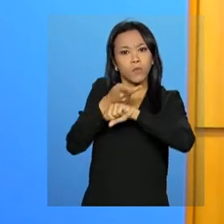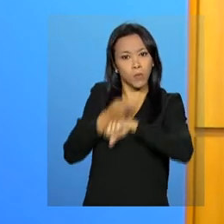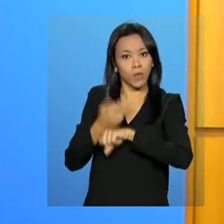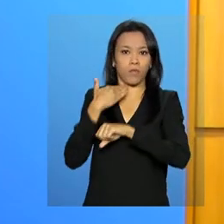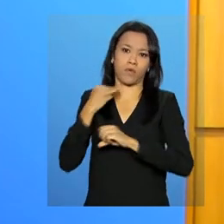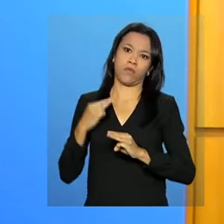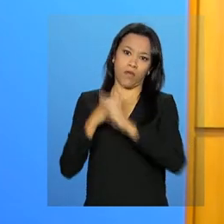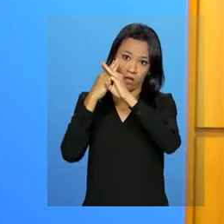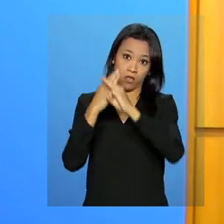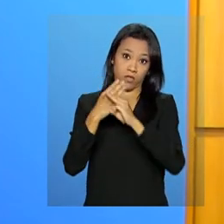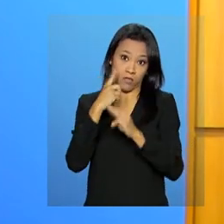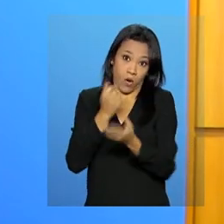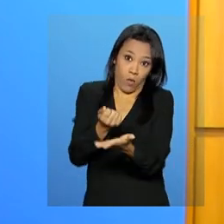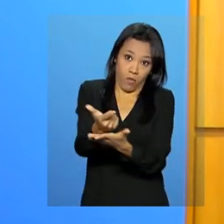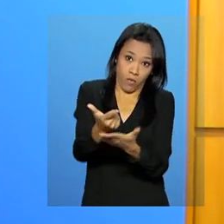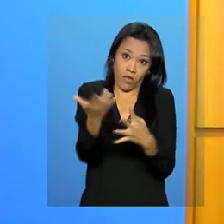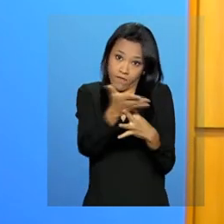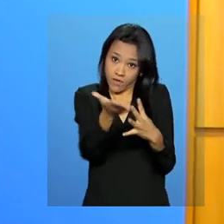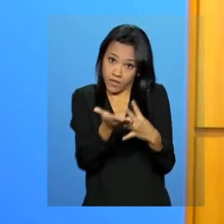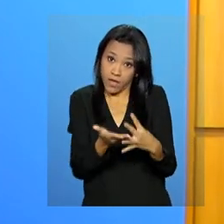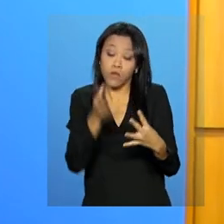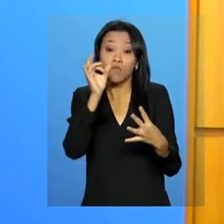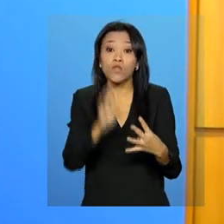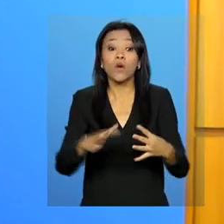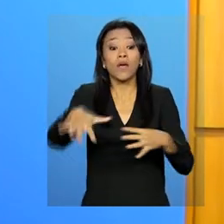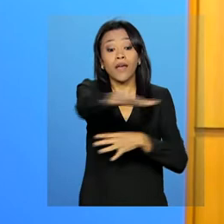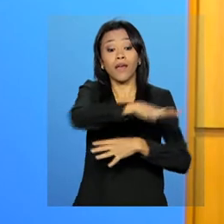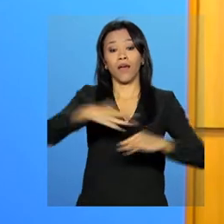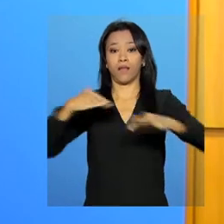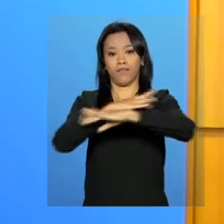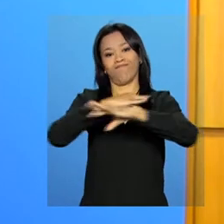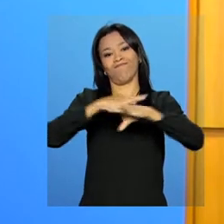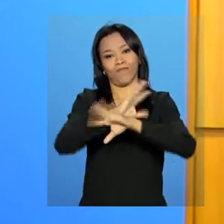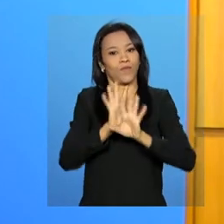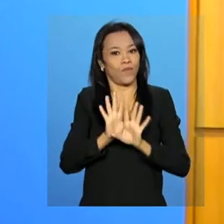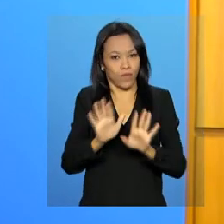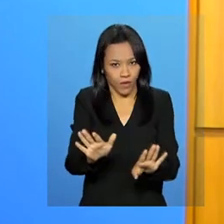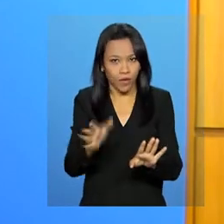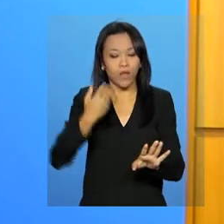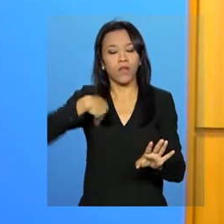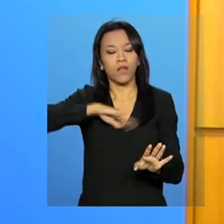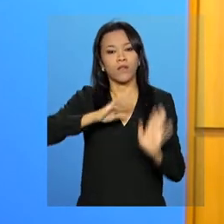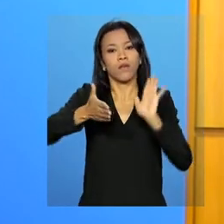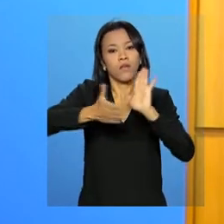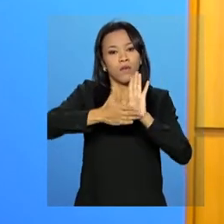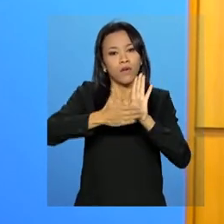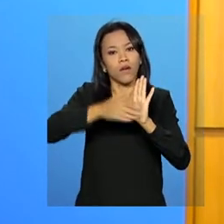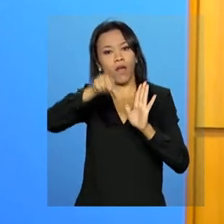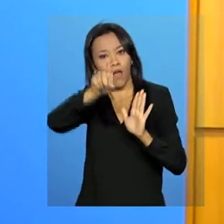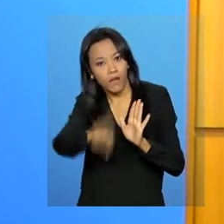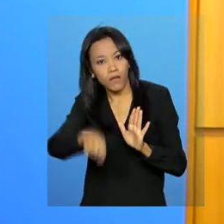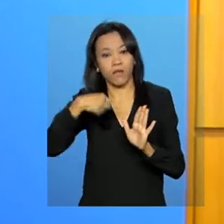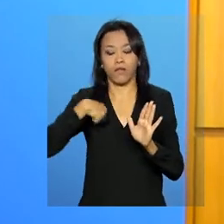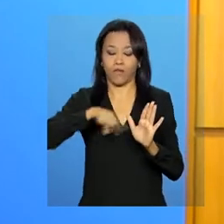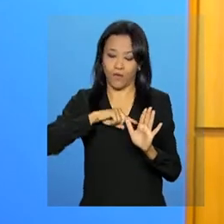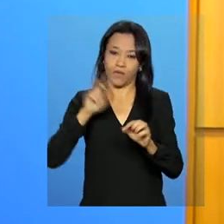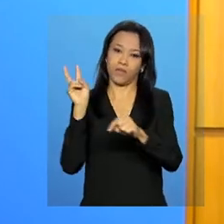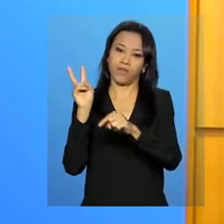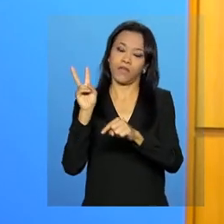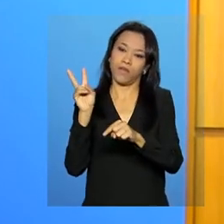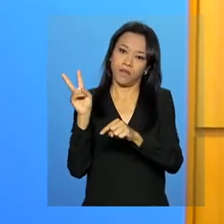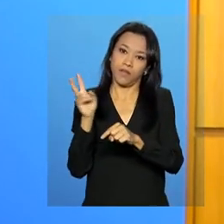Nós vamos fazer somente em área urbana. E também a nossa proposta é que nós financiemos